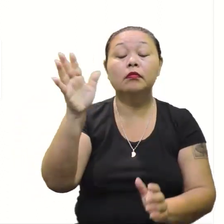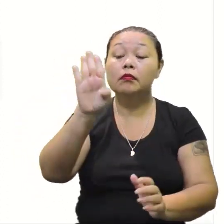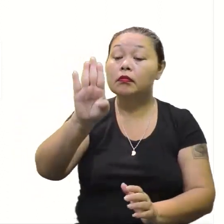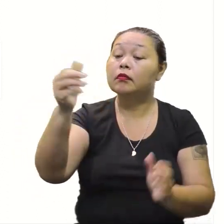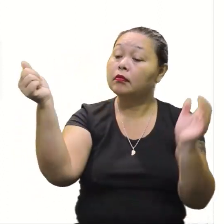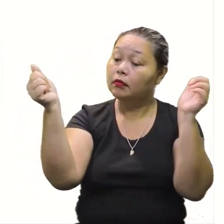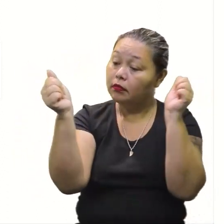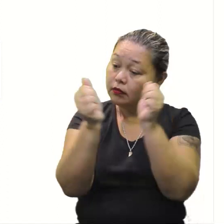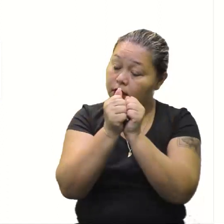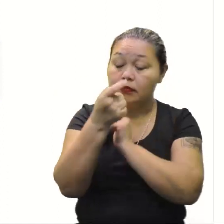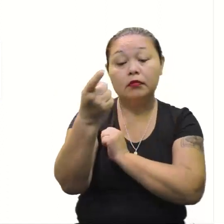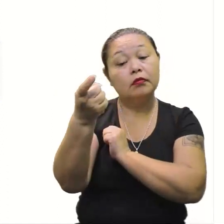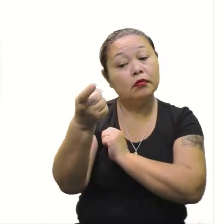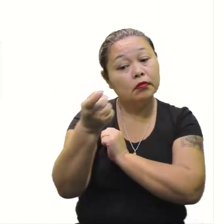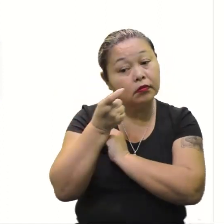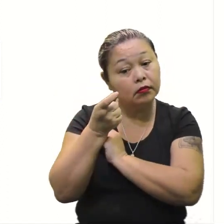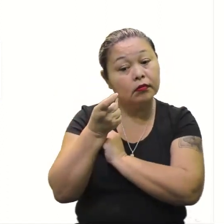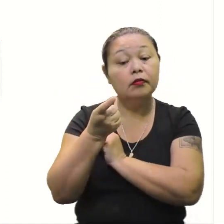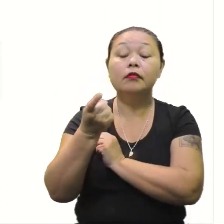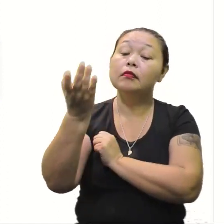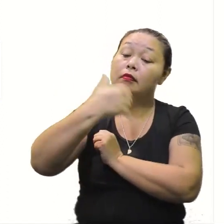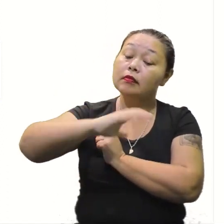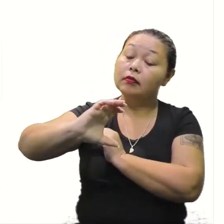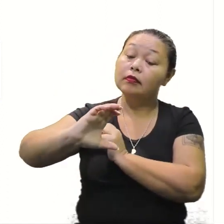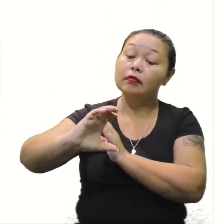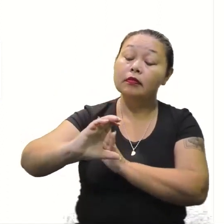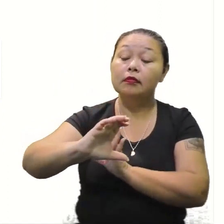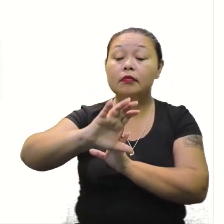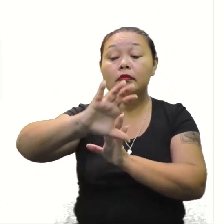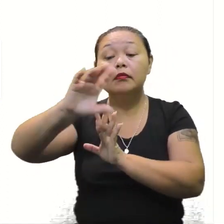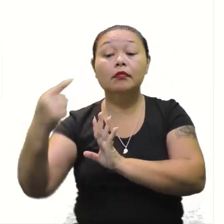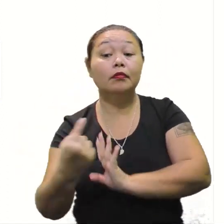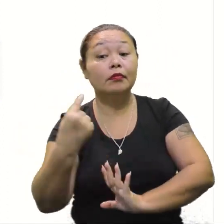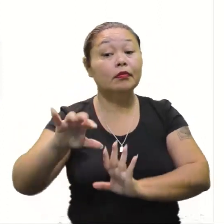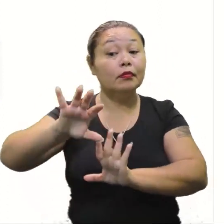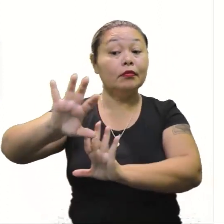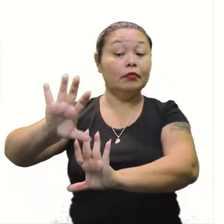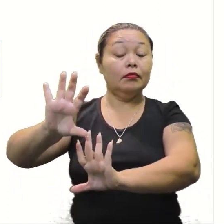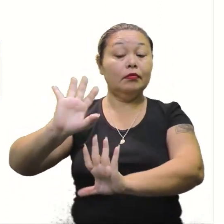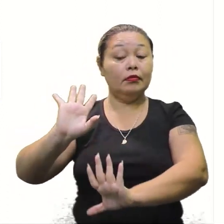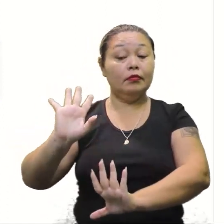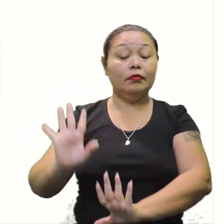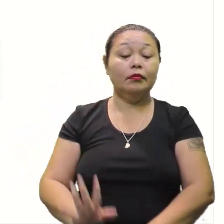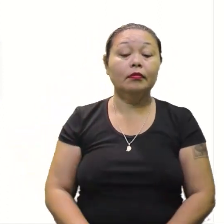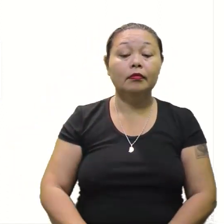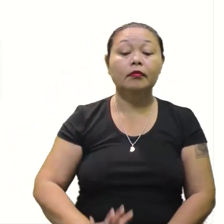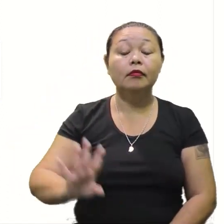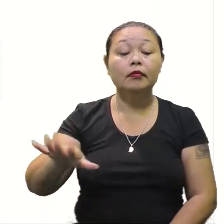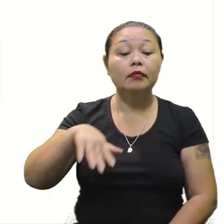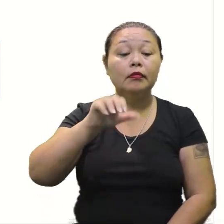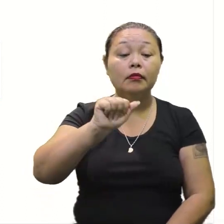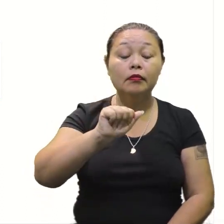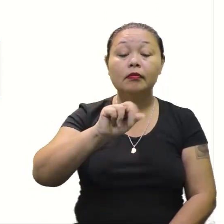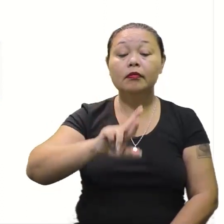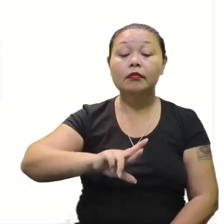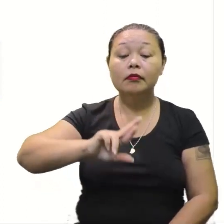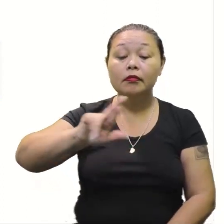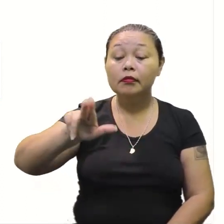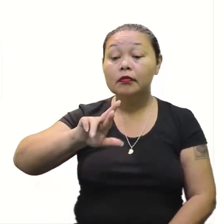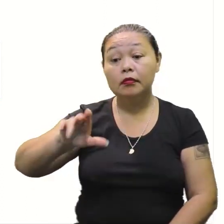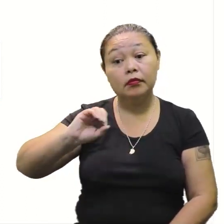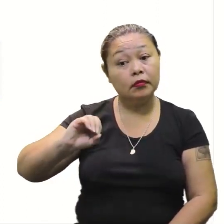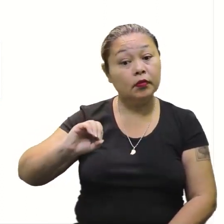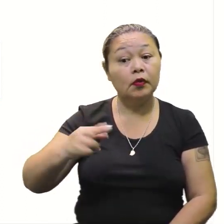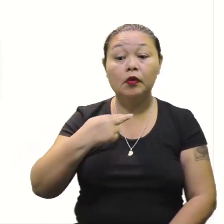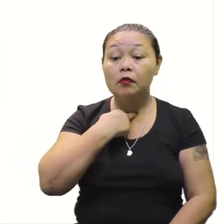o B é quem está sempre grudadinho no X e o C é quem está solito, sozinho no mais. O A tem que ser diferente de zero,